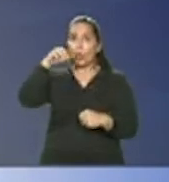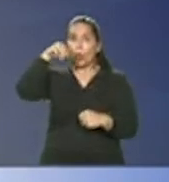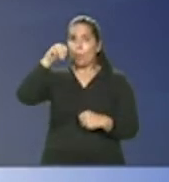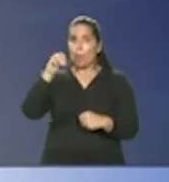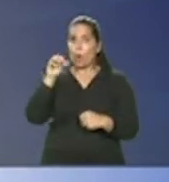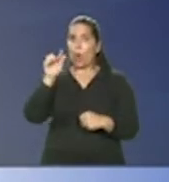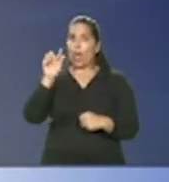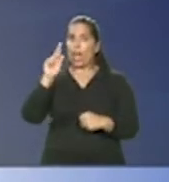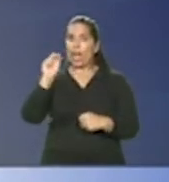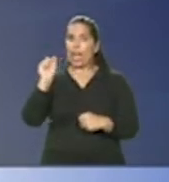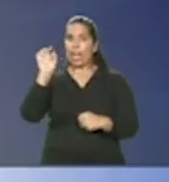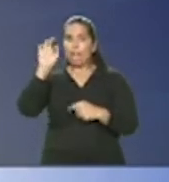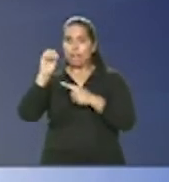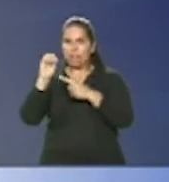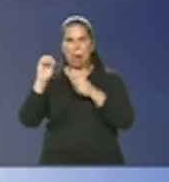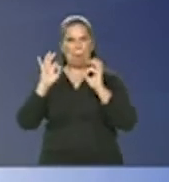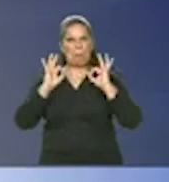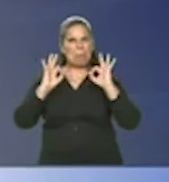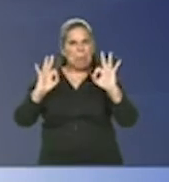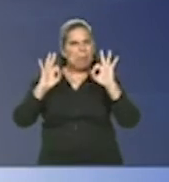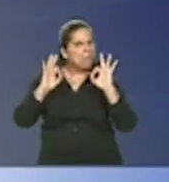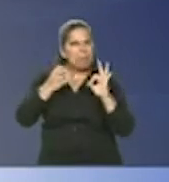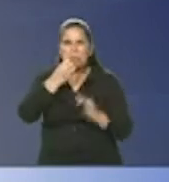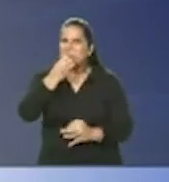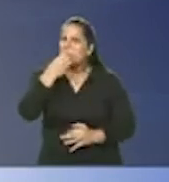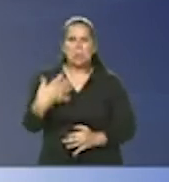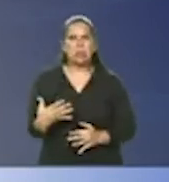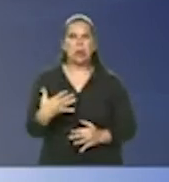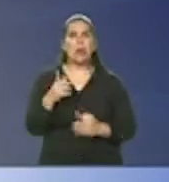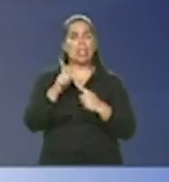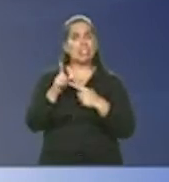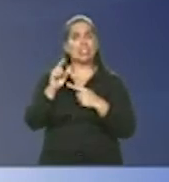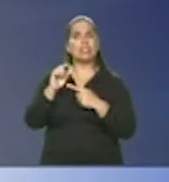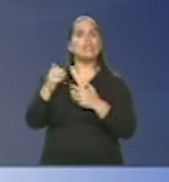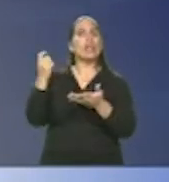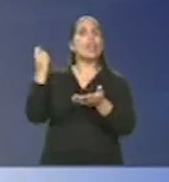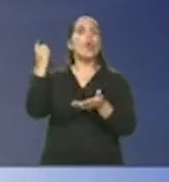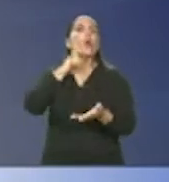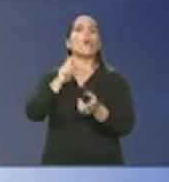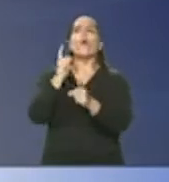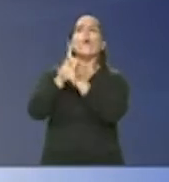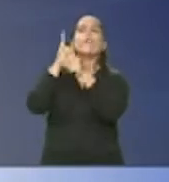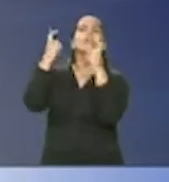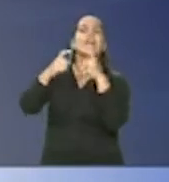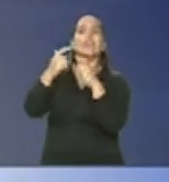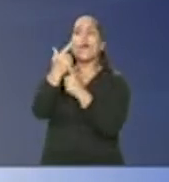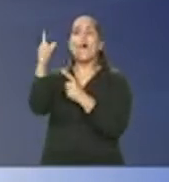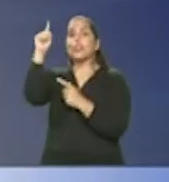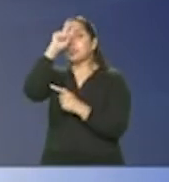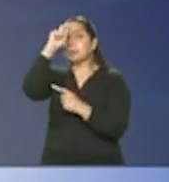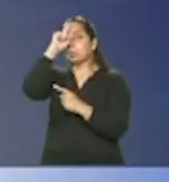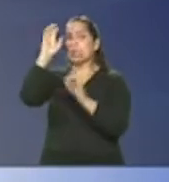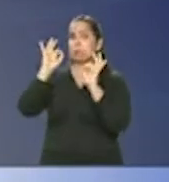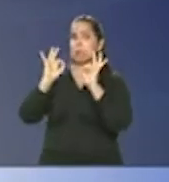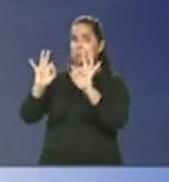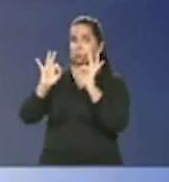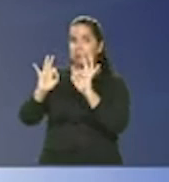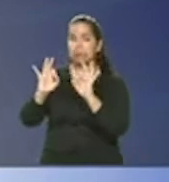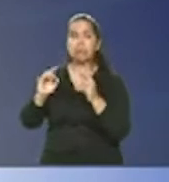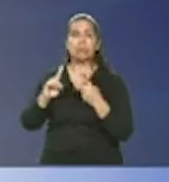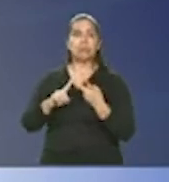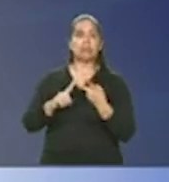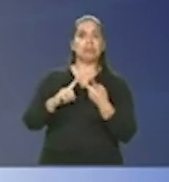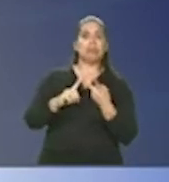uma máquina espetacular você só vai encontrar isso no Albert você vai encontrar isso lá no Sírio